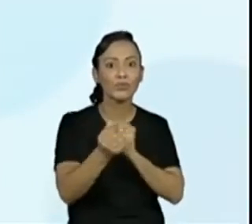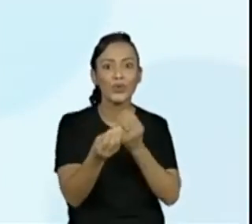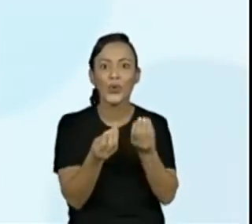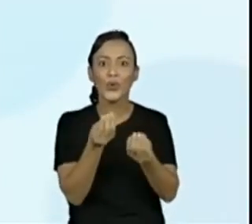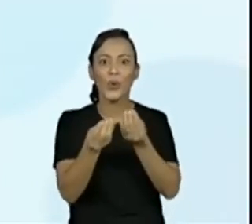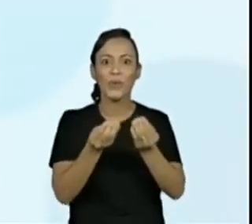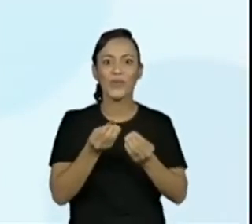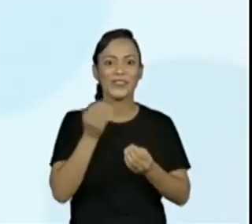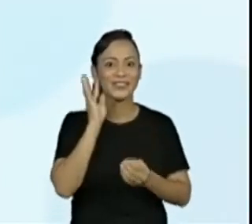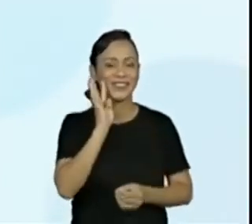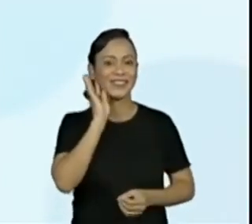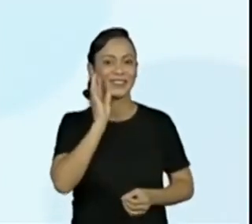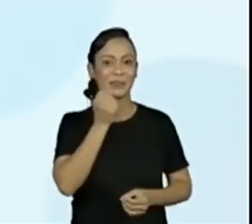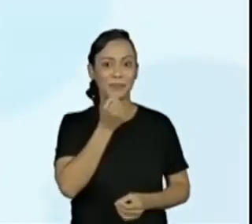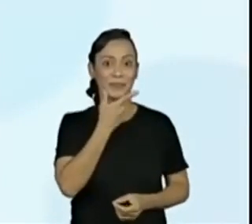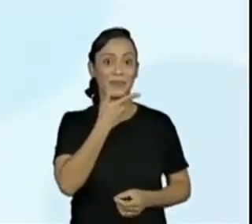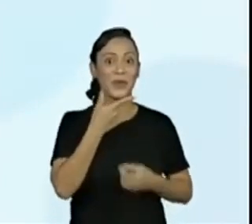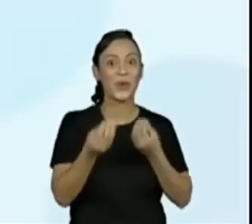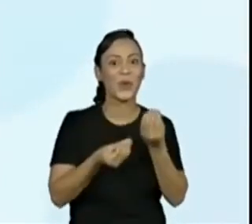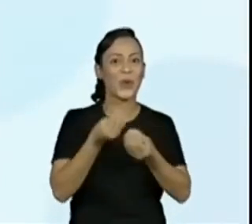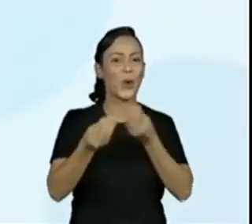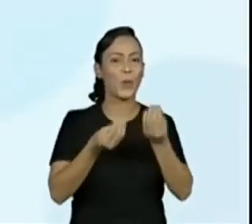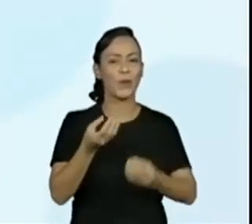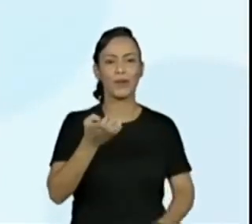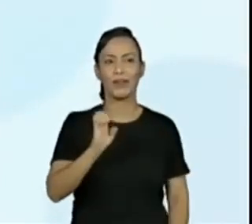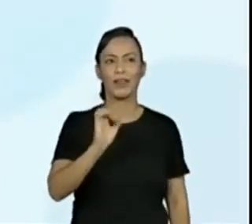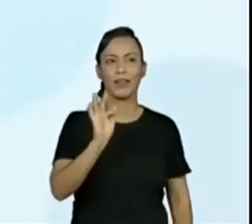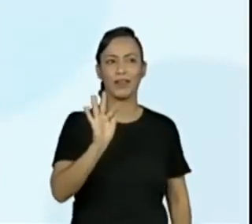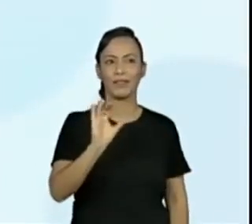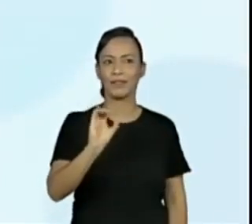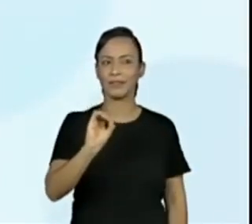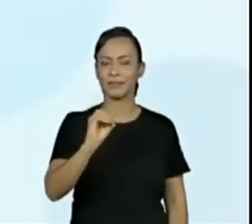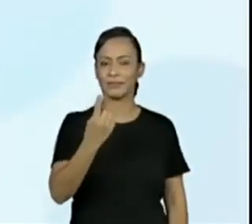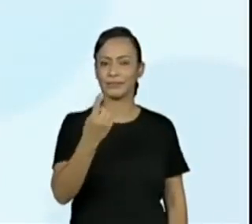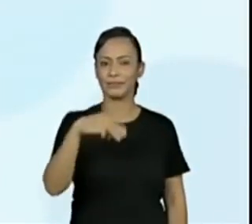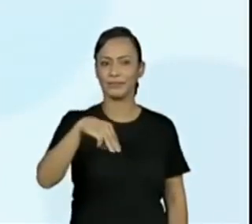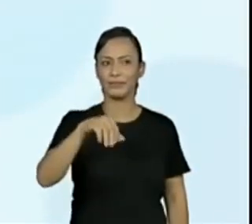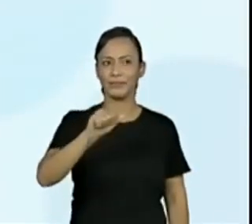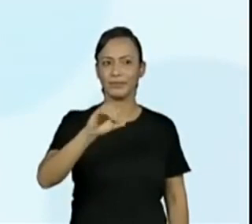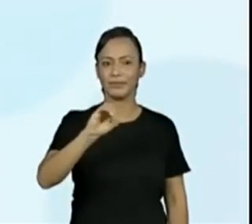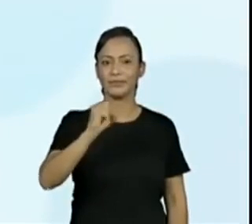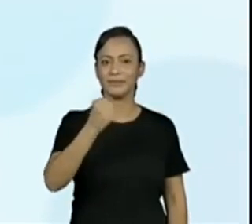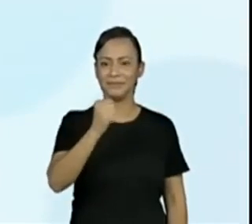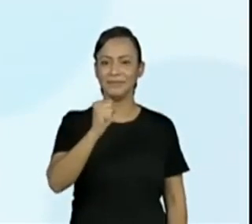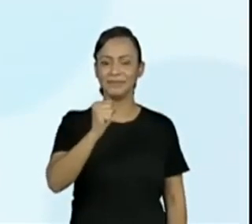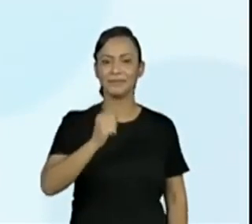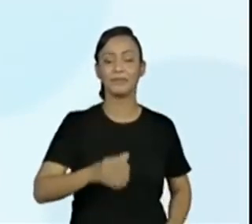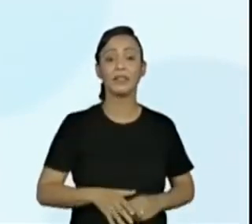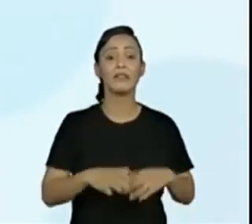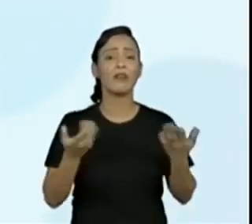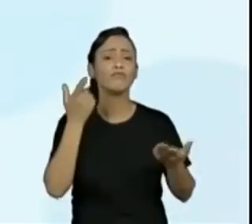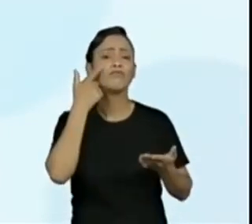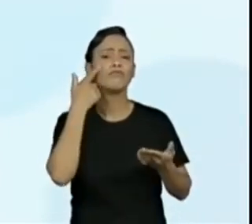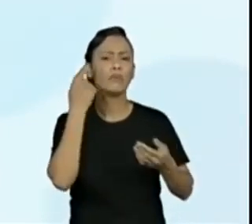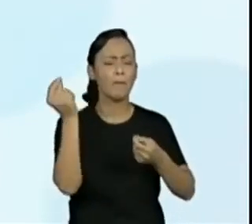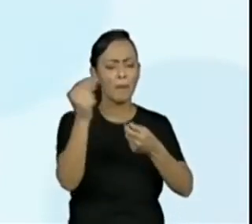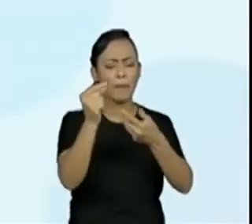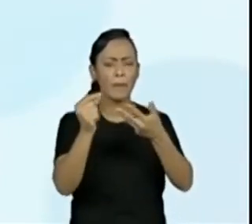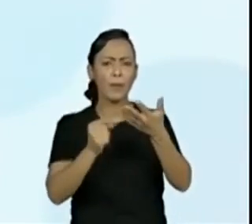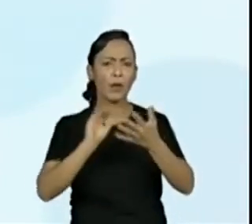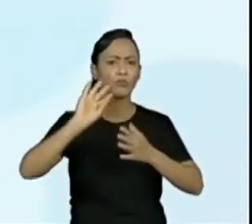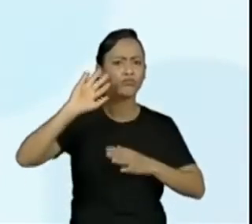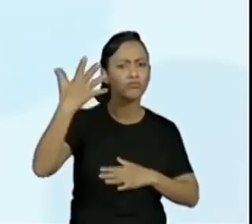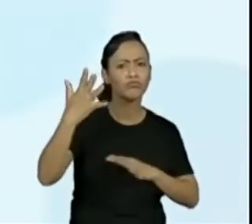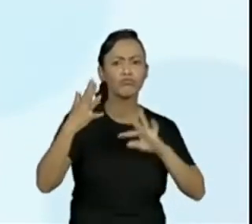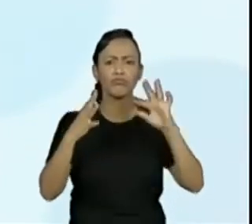e o código da habilidade é EF01MA08, resolver e elaborar situações, problema,